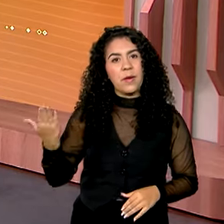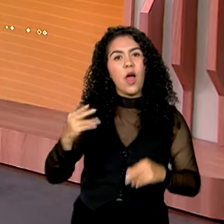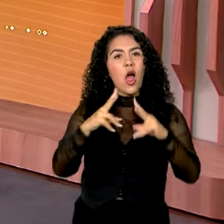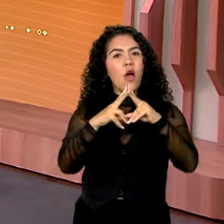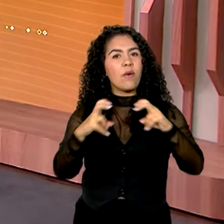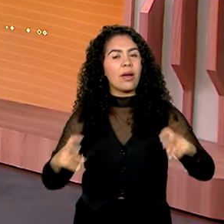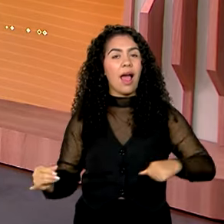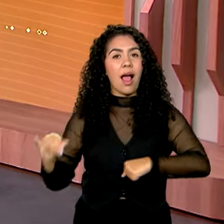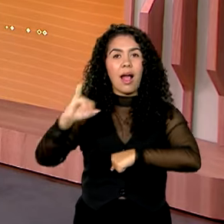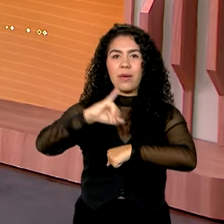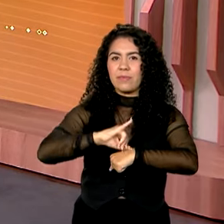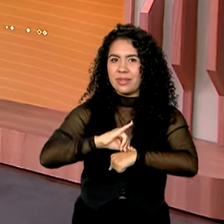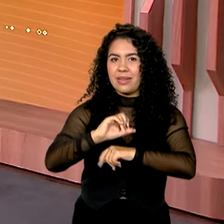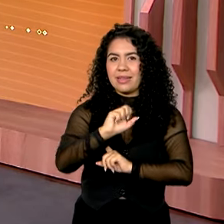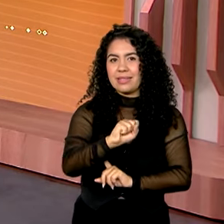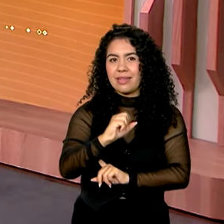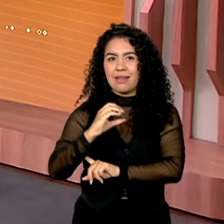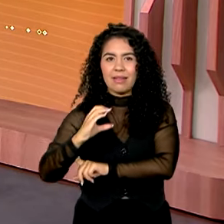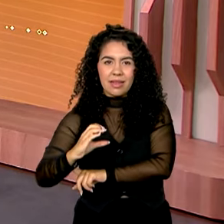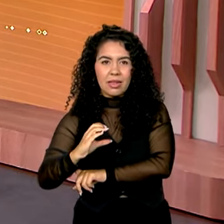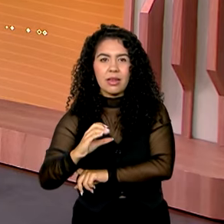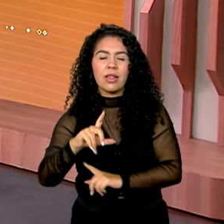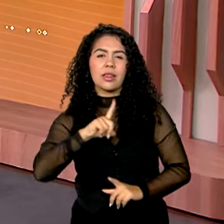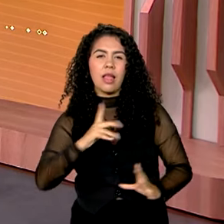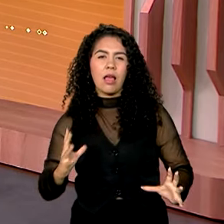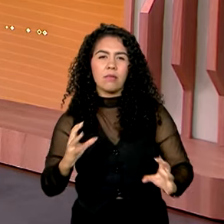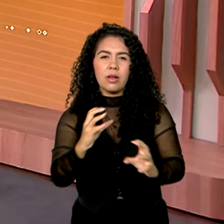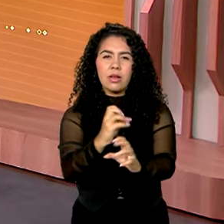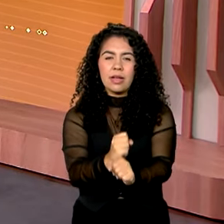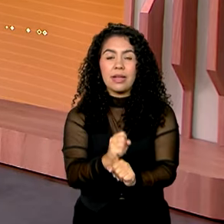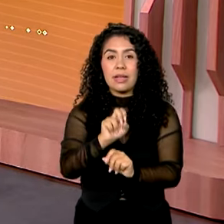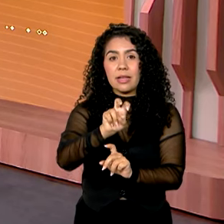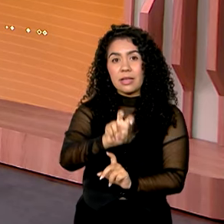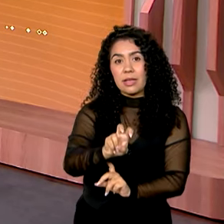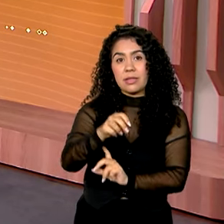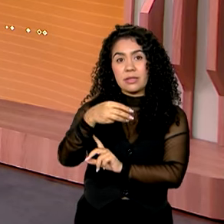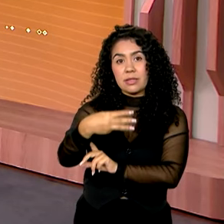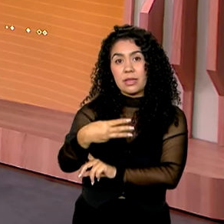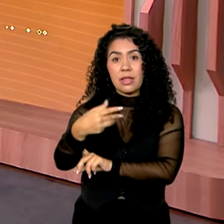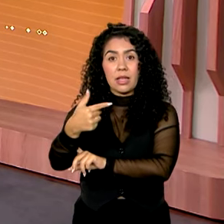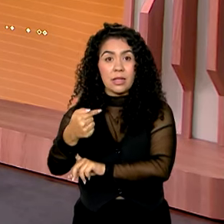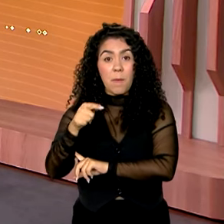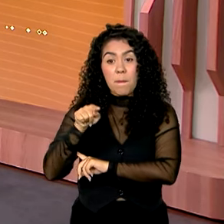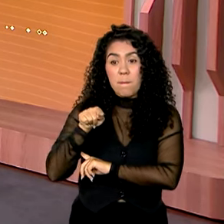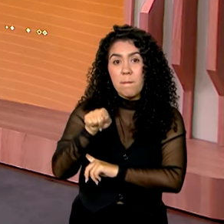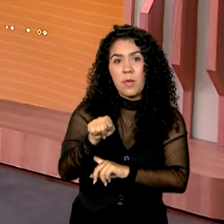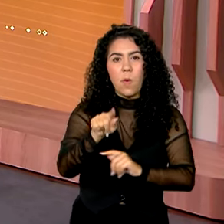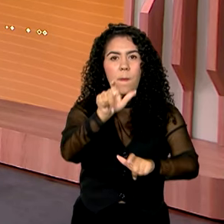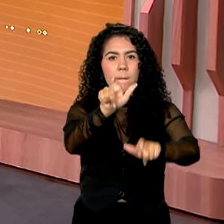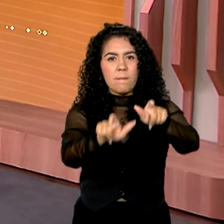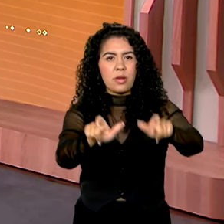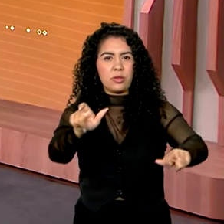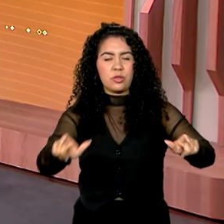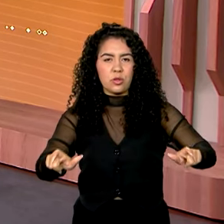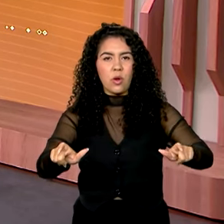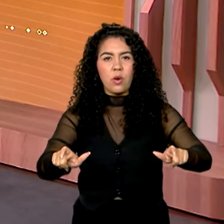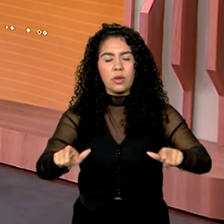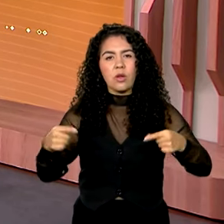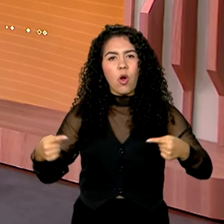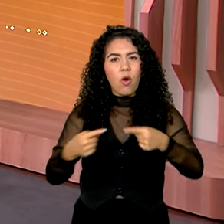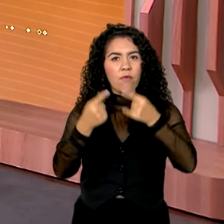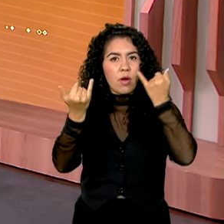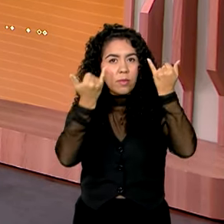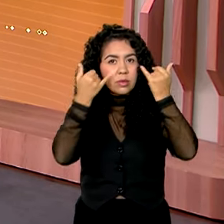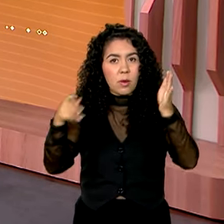capital de Santa Catarina, tem pouco mais de 537 mil pessoas, de acordo com o censo